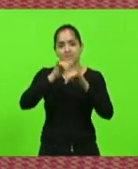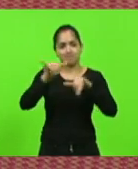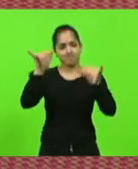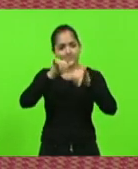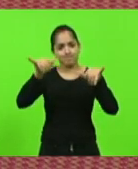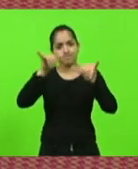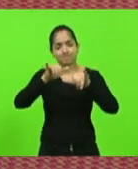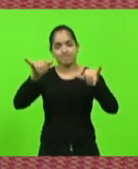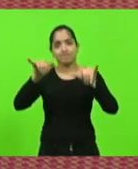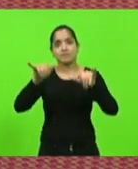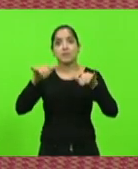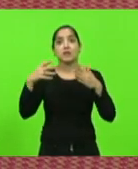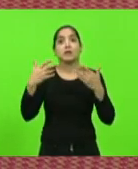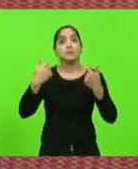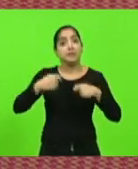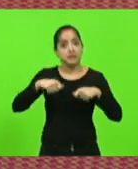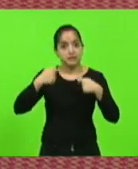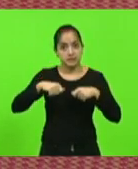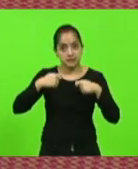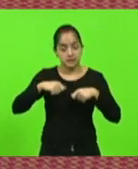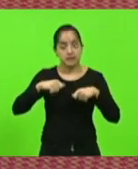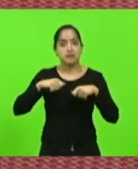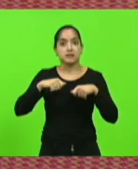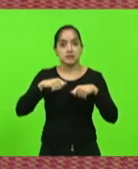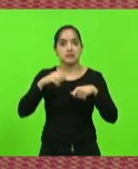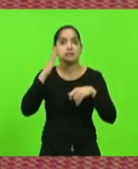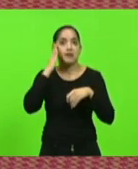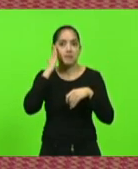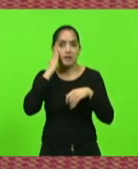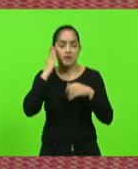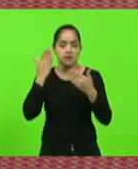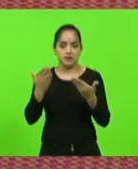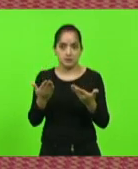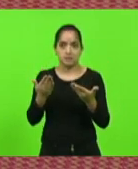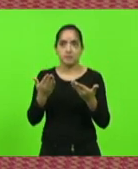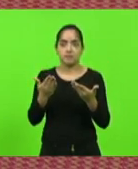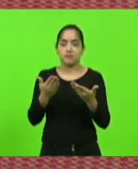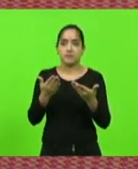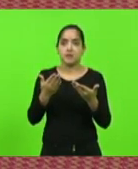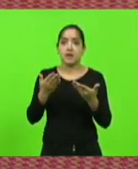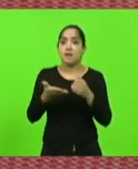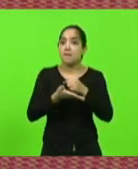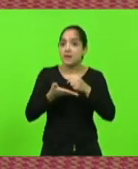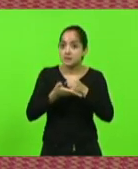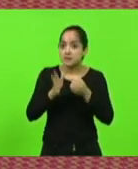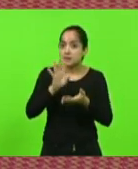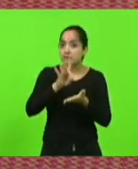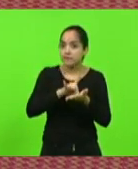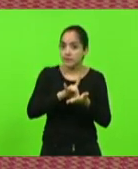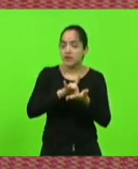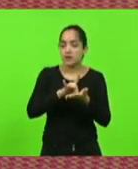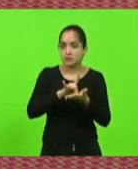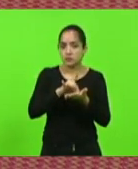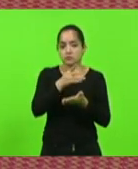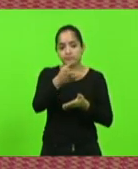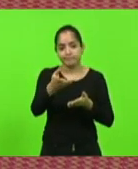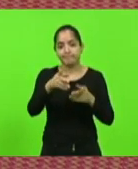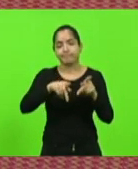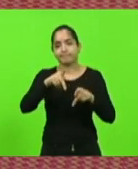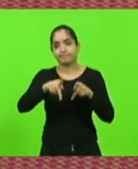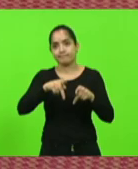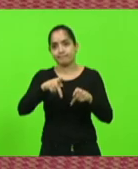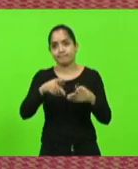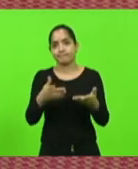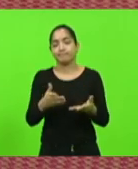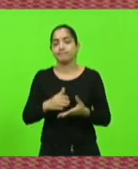levado esse tipo de coisa, esse tipo de conhecimento, sim, salutar, baseado na verdade, ao cidadão catarinense. Seria